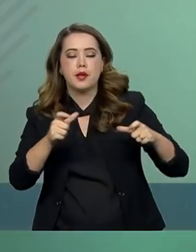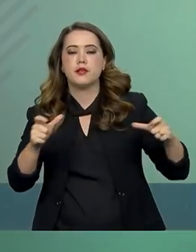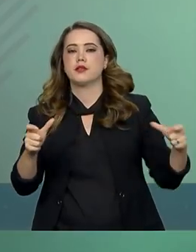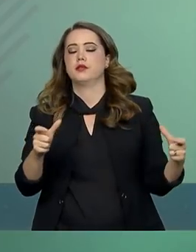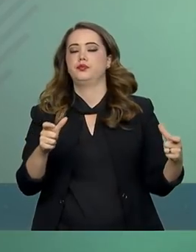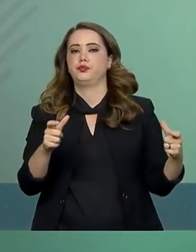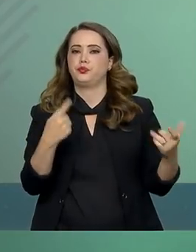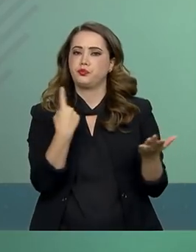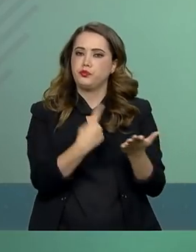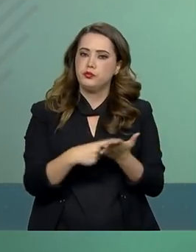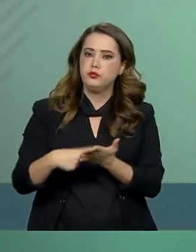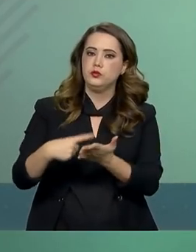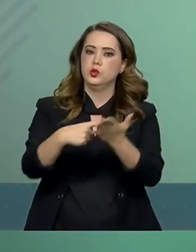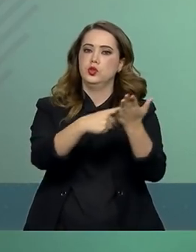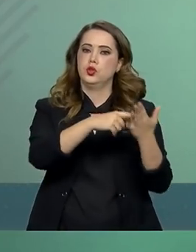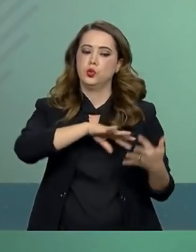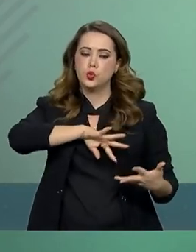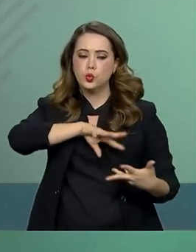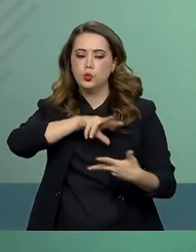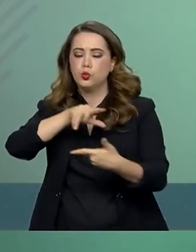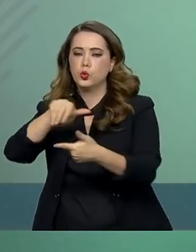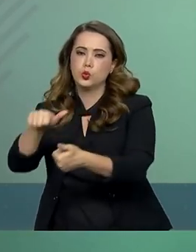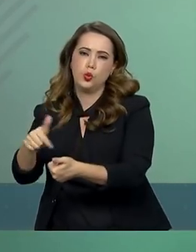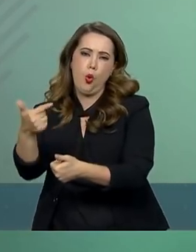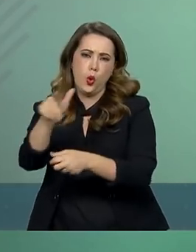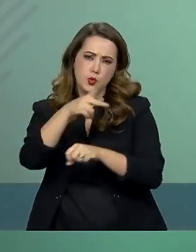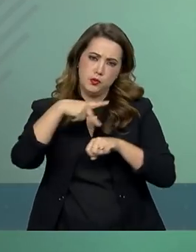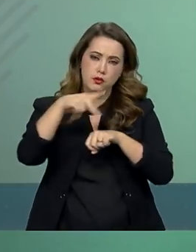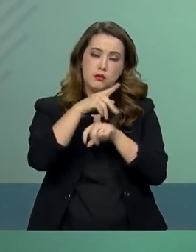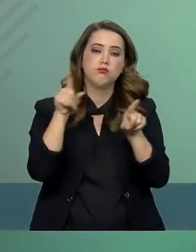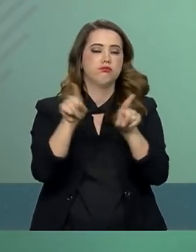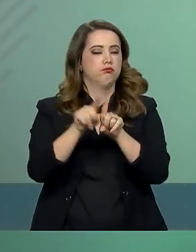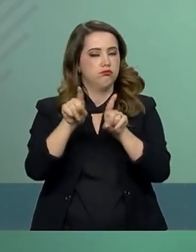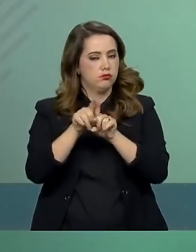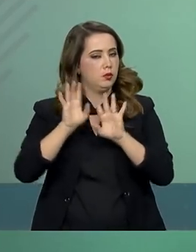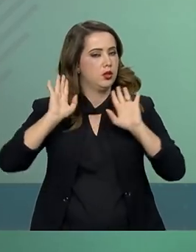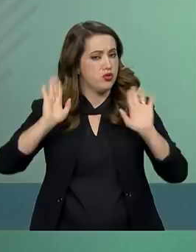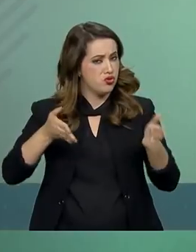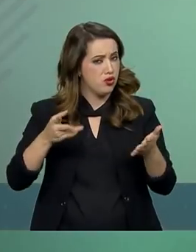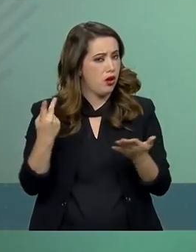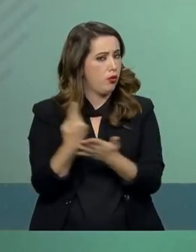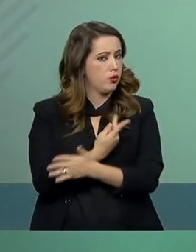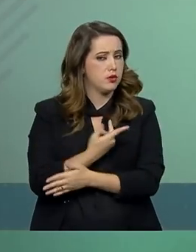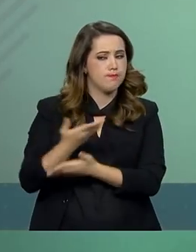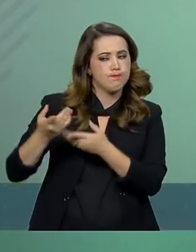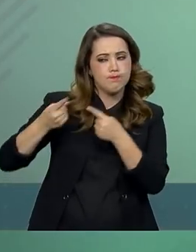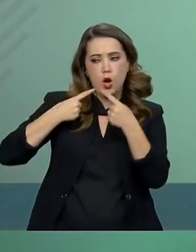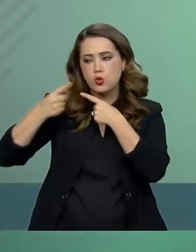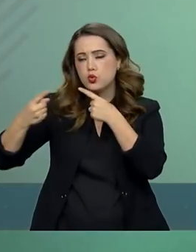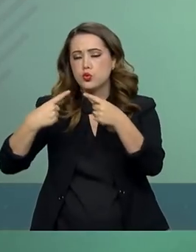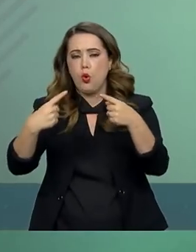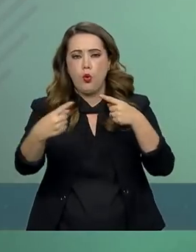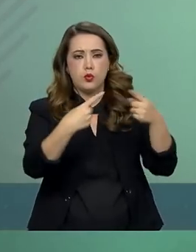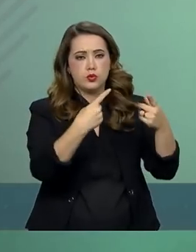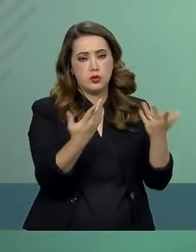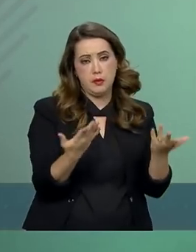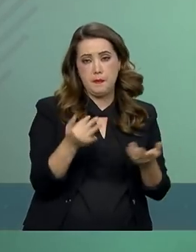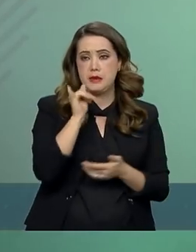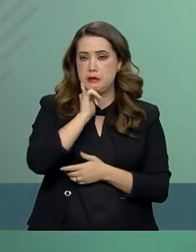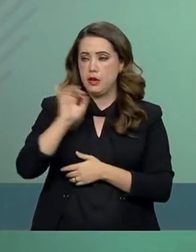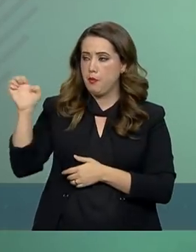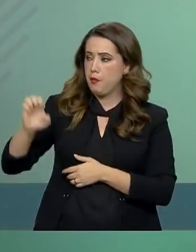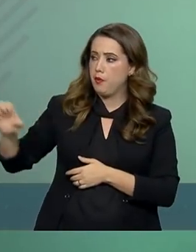de acordos internacionais, onde já foram realizadas negociações com a União